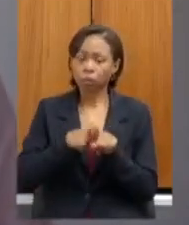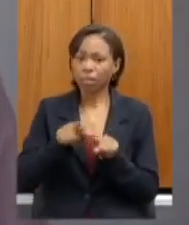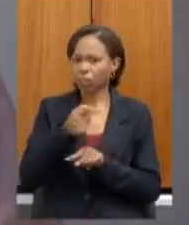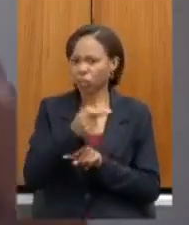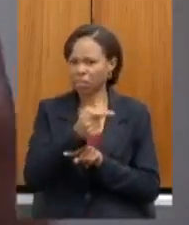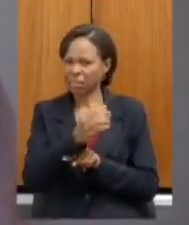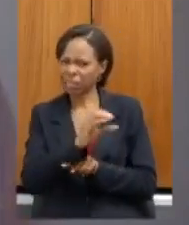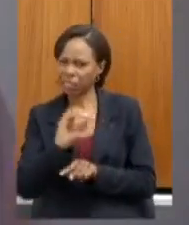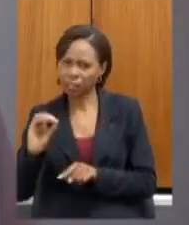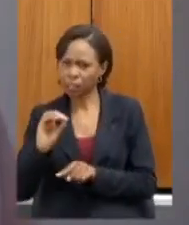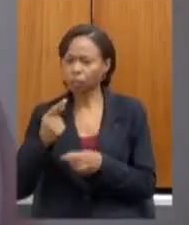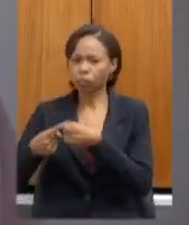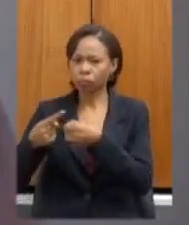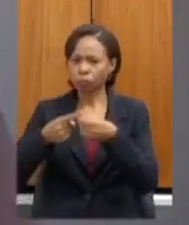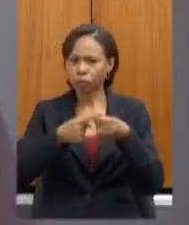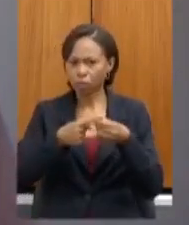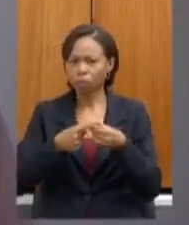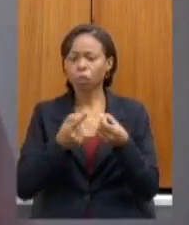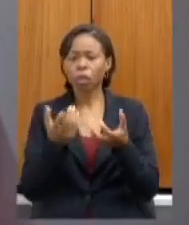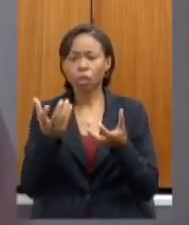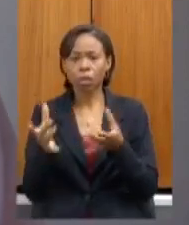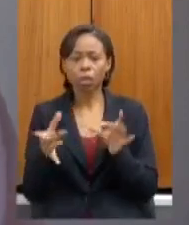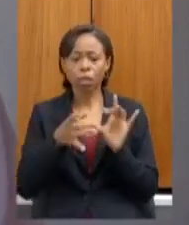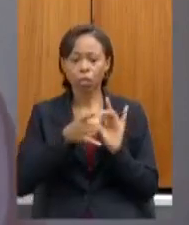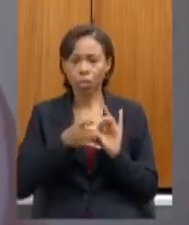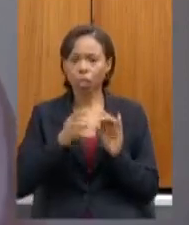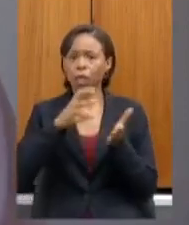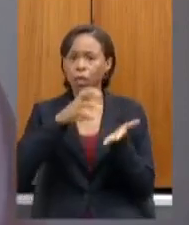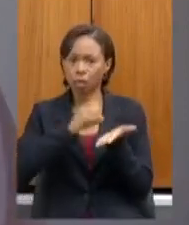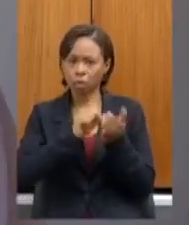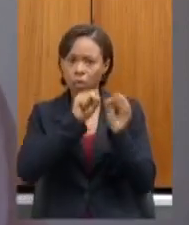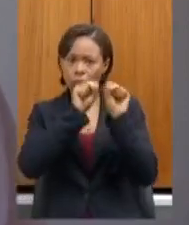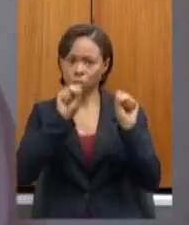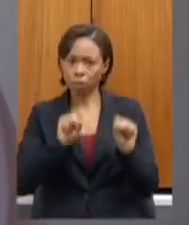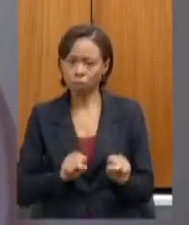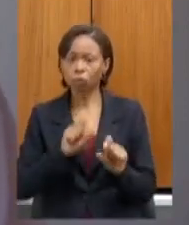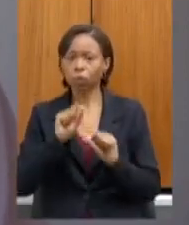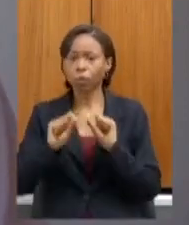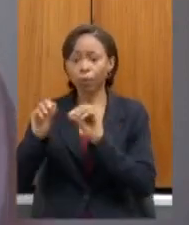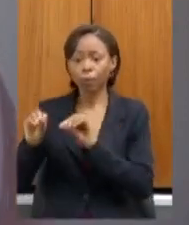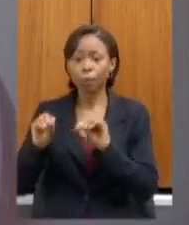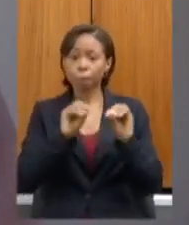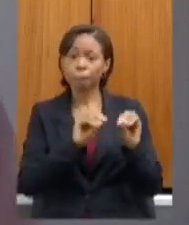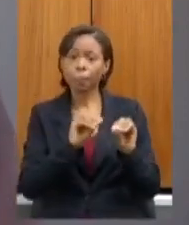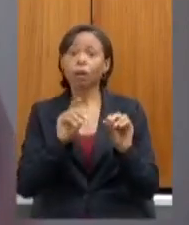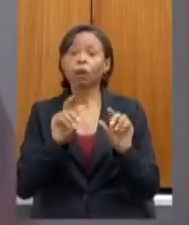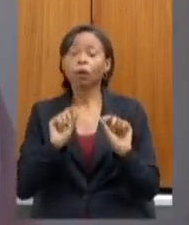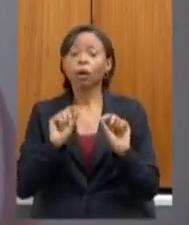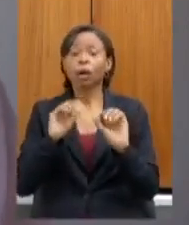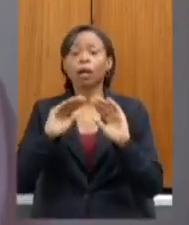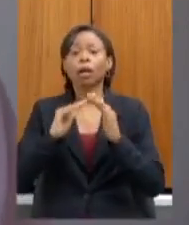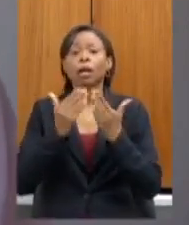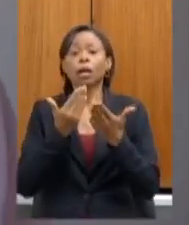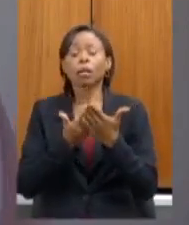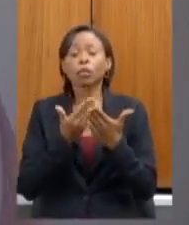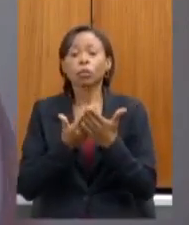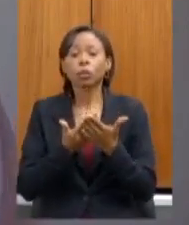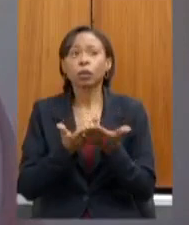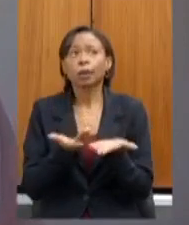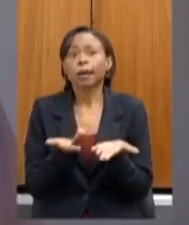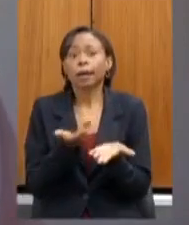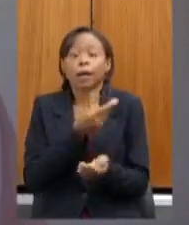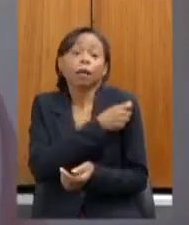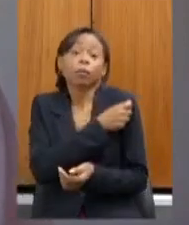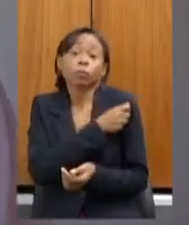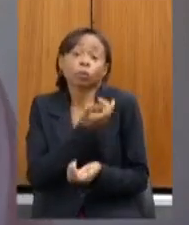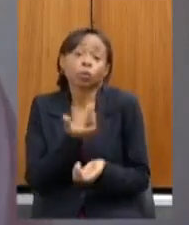municípios que aderiram ao nosso sistema de matrícula da priorização da alocação dos alunos com deficiência nas escolas de escolha o